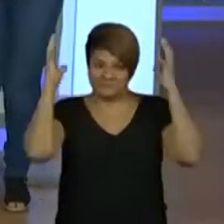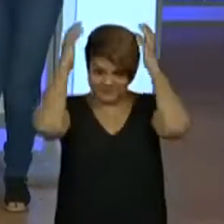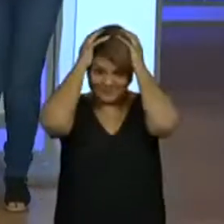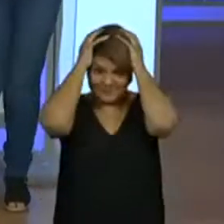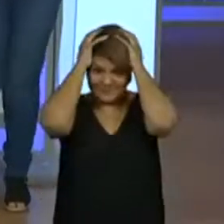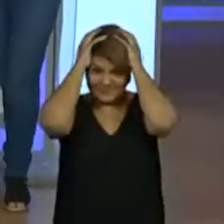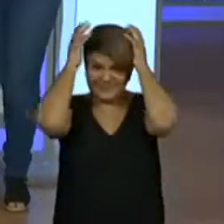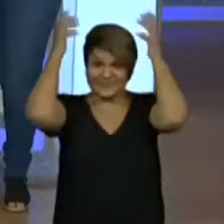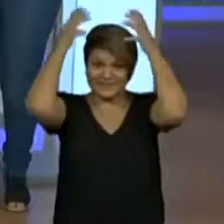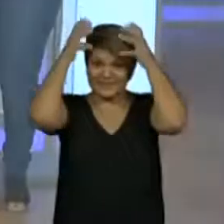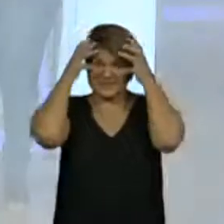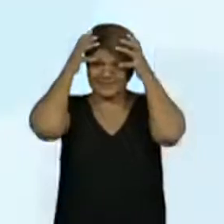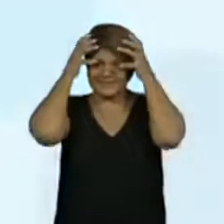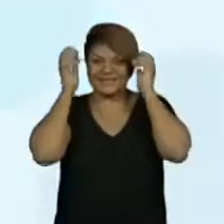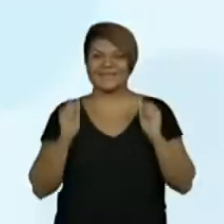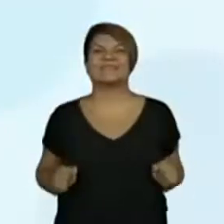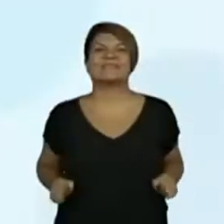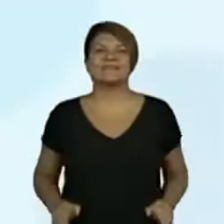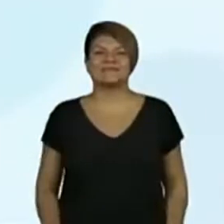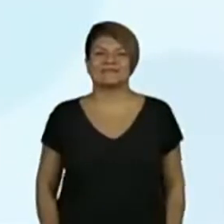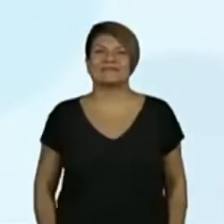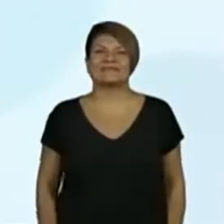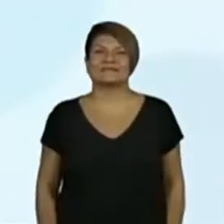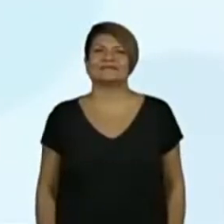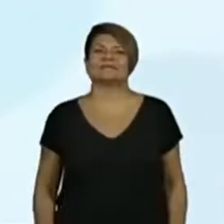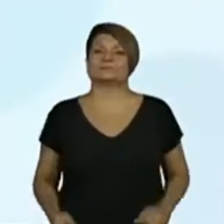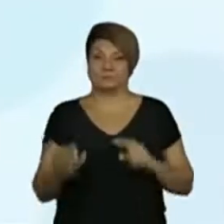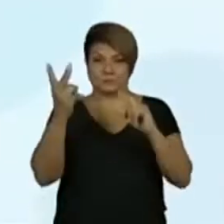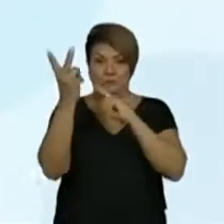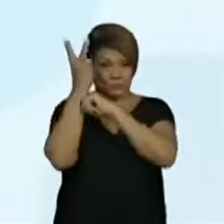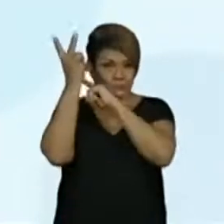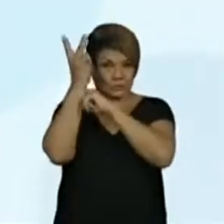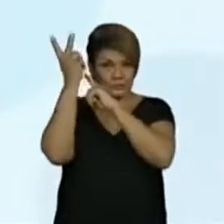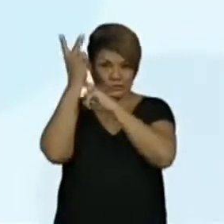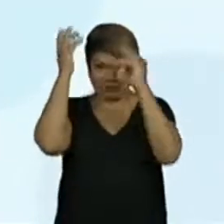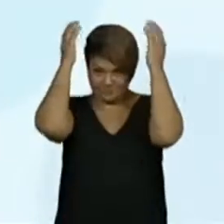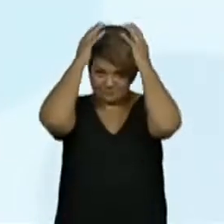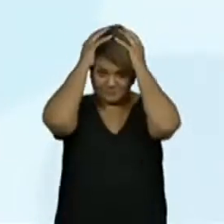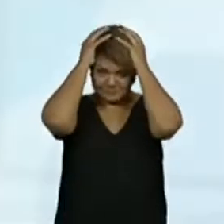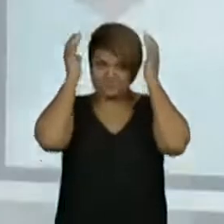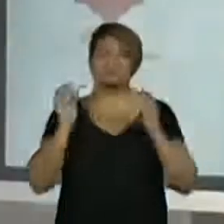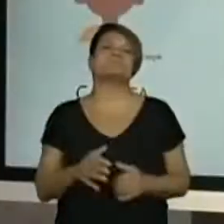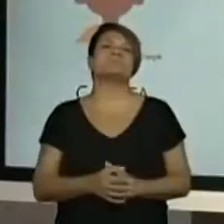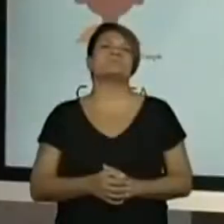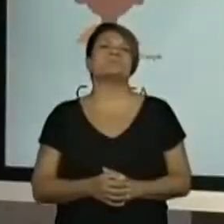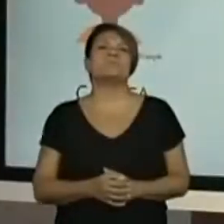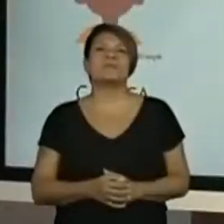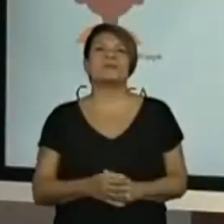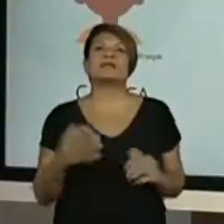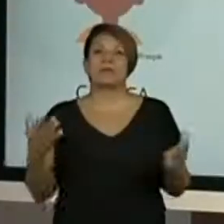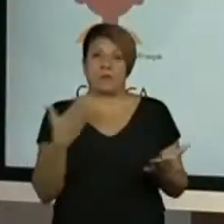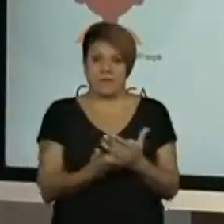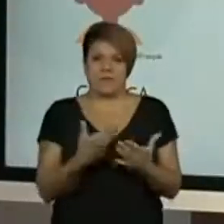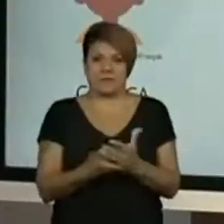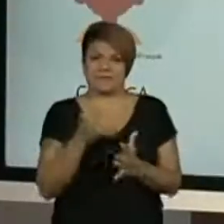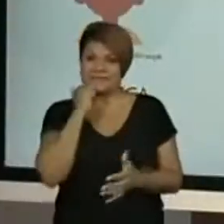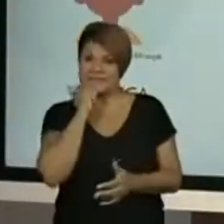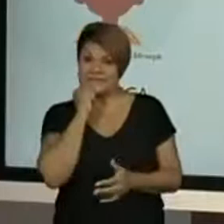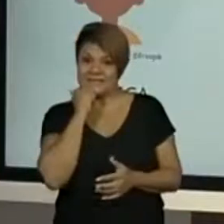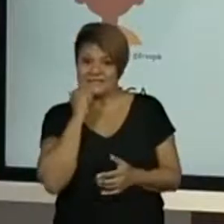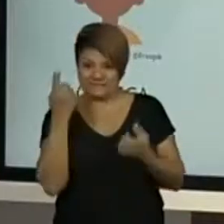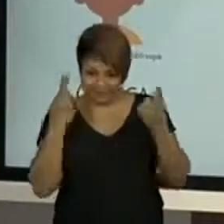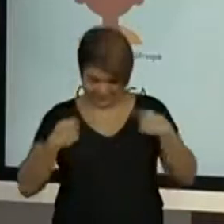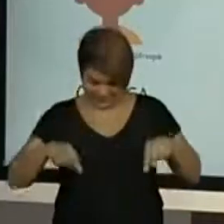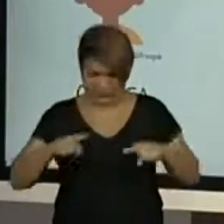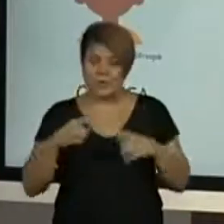Na cabeça. Perfeito. Proteger a cabeça. Todo mundo colocou aí, né? O bom é essas aulas de ciência a gente vai aquecendo o